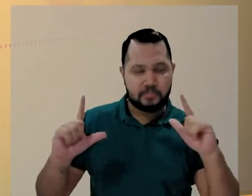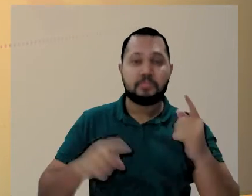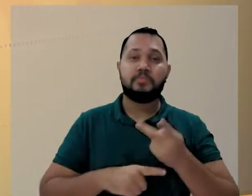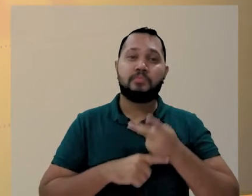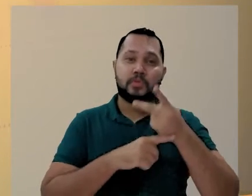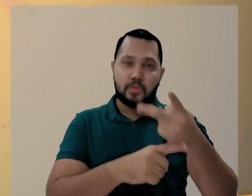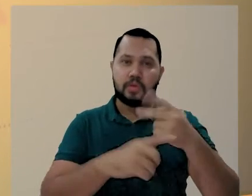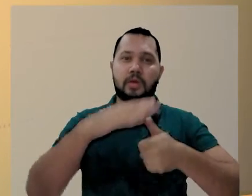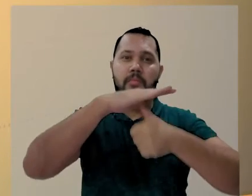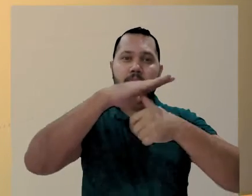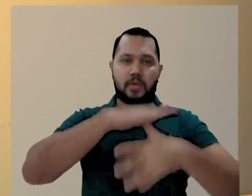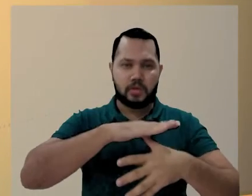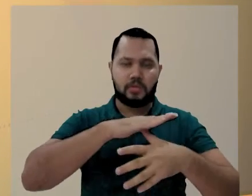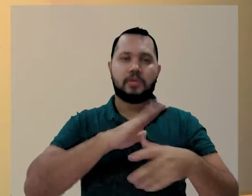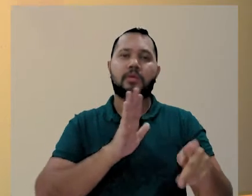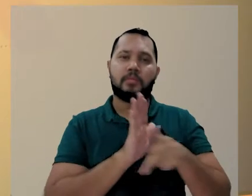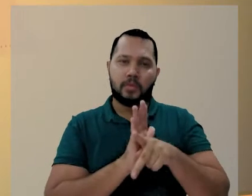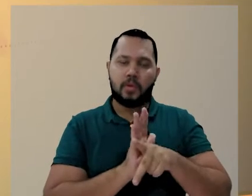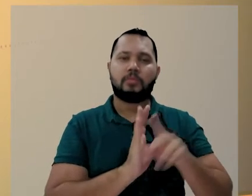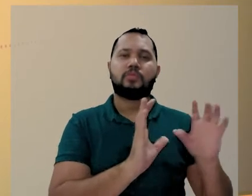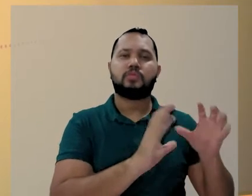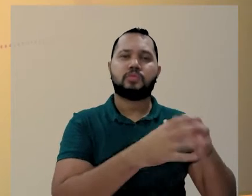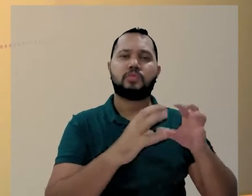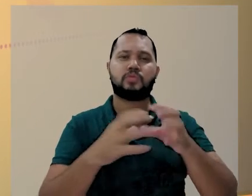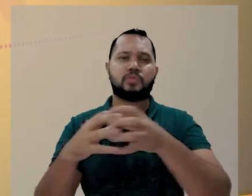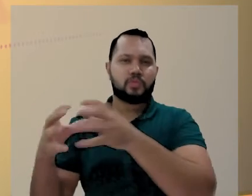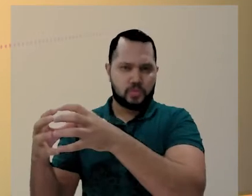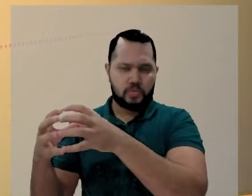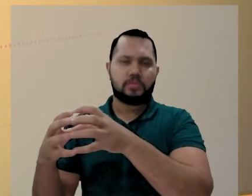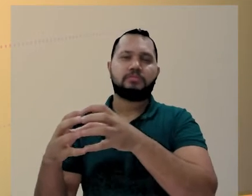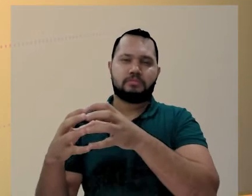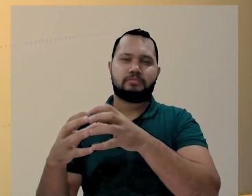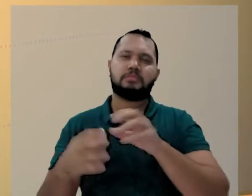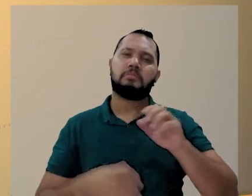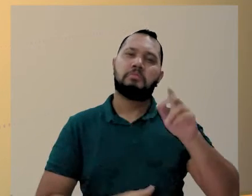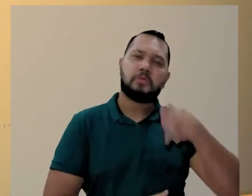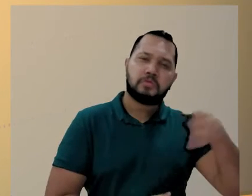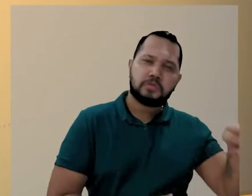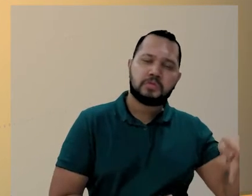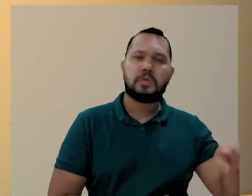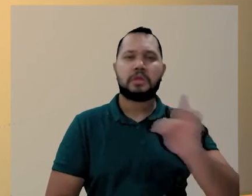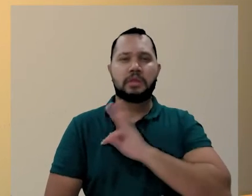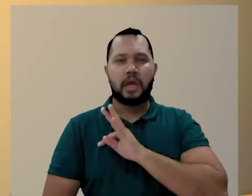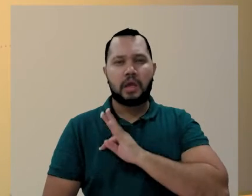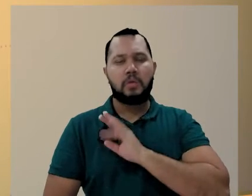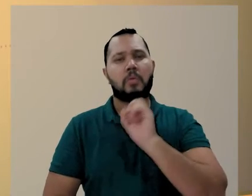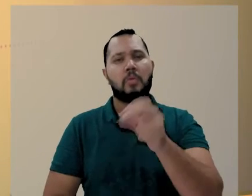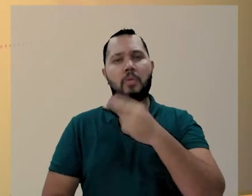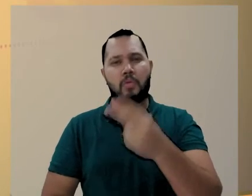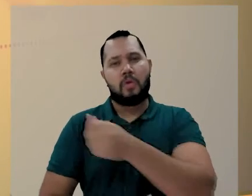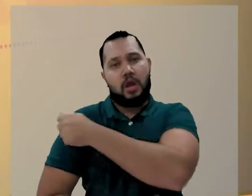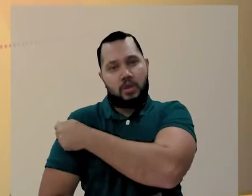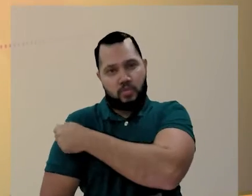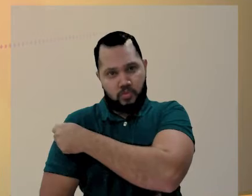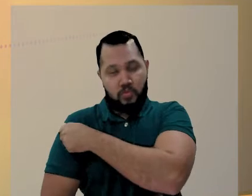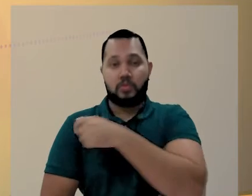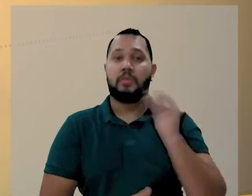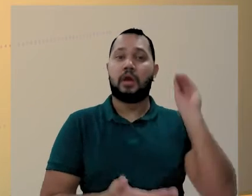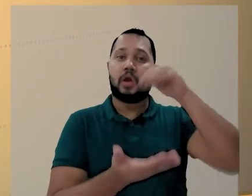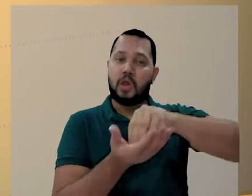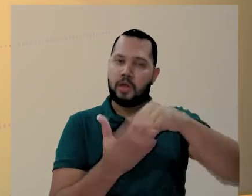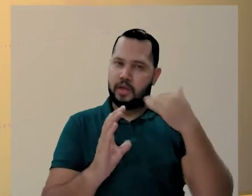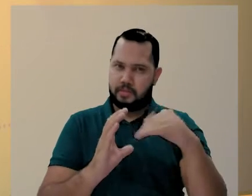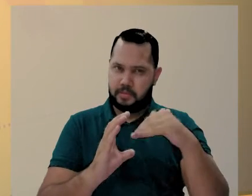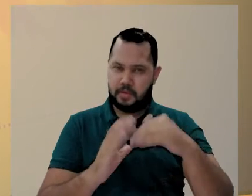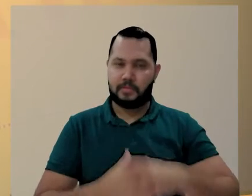deve entrar em contato com a pró-reitoria responsável pelo segmento da universidade que faz parte, para